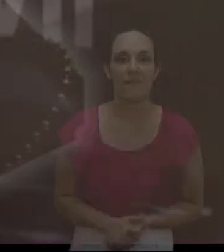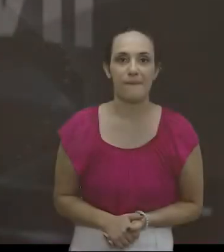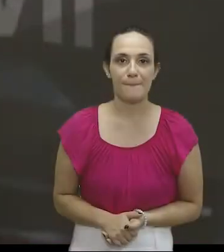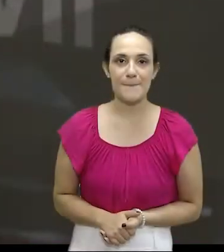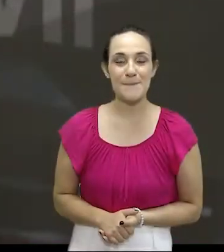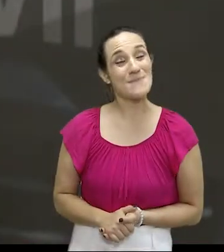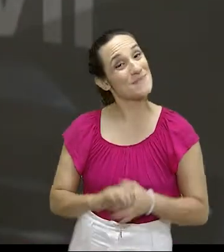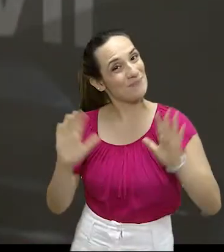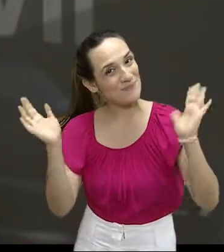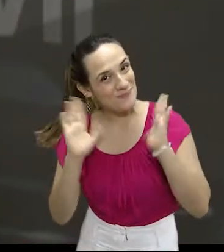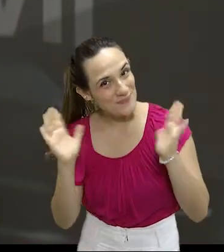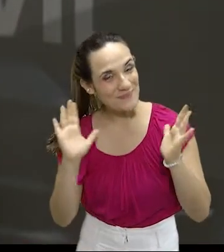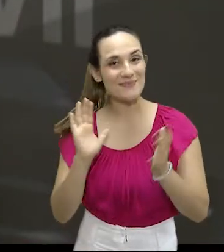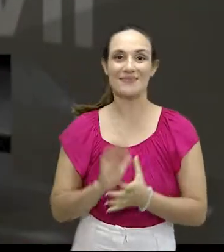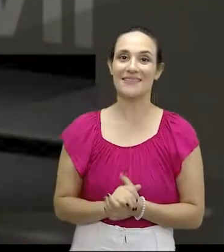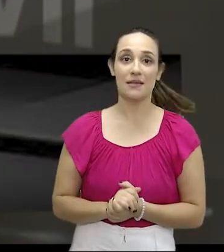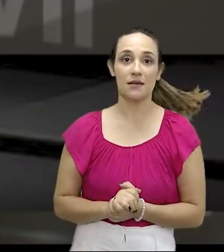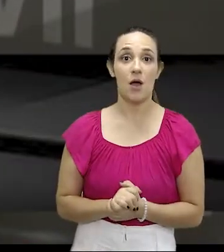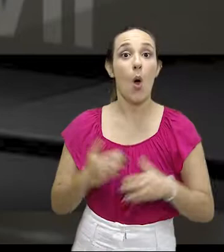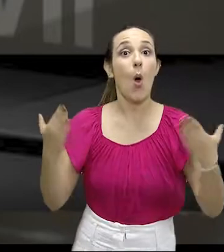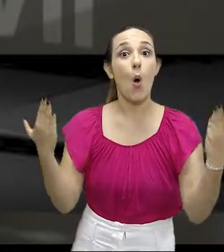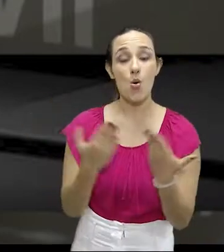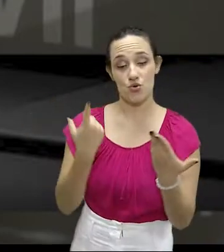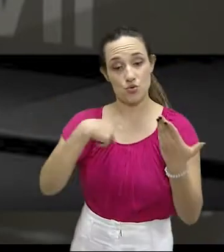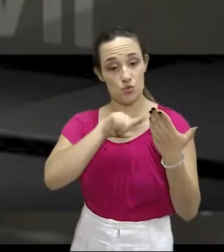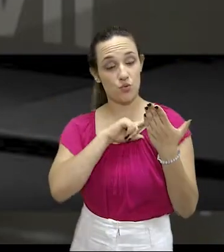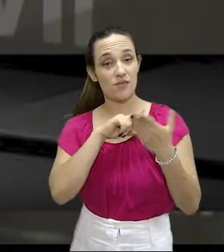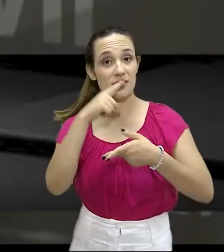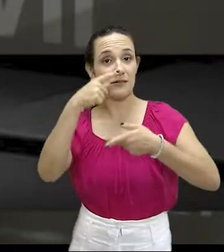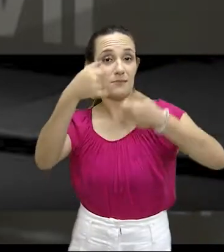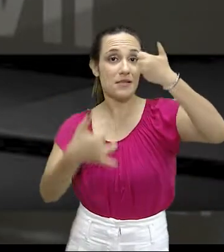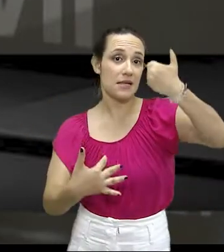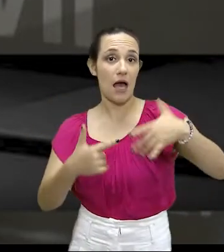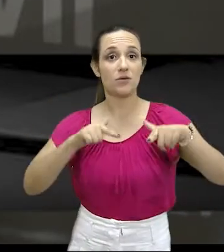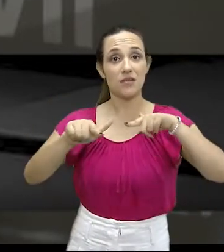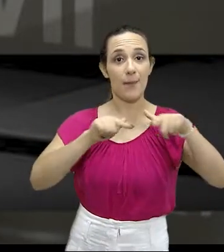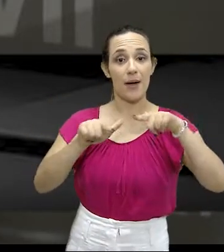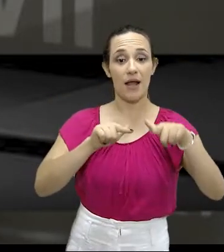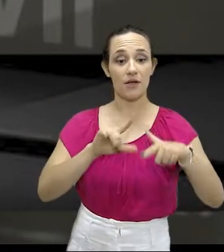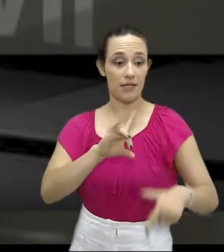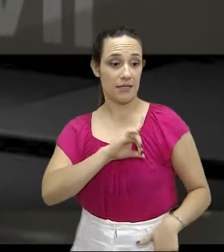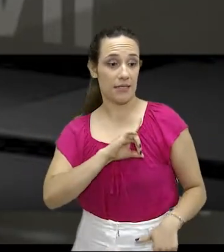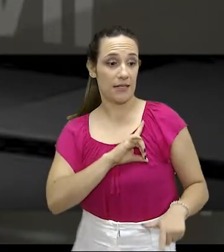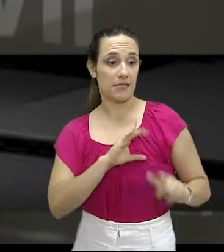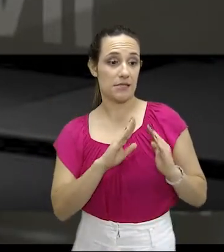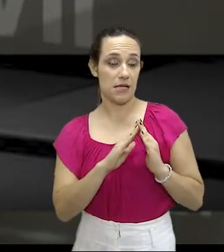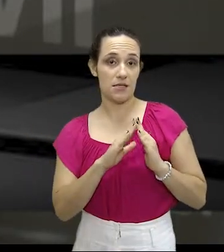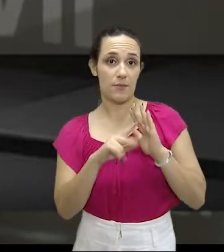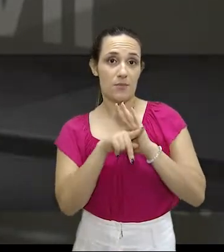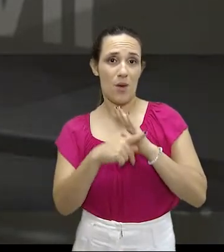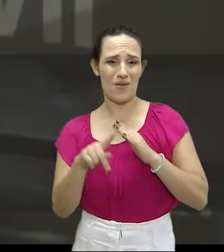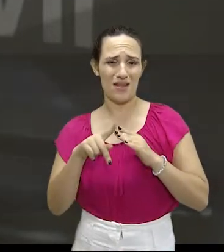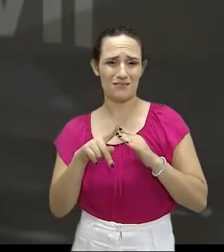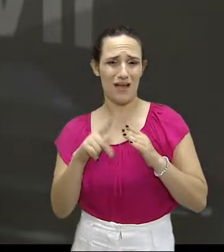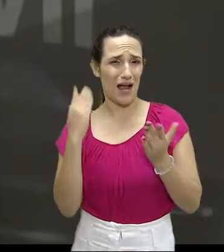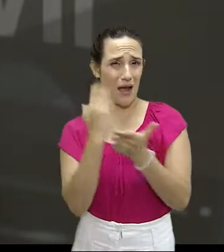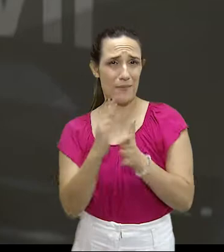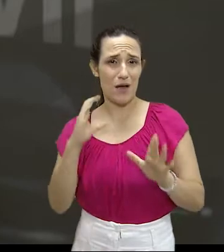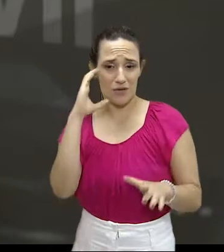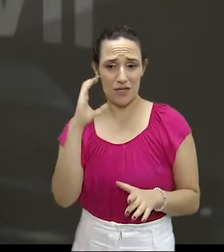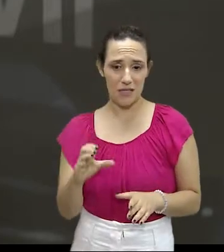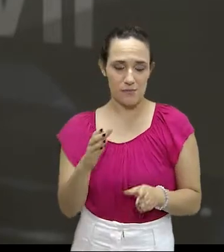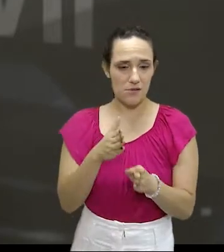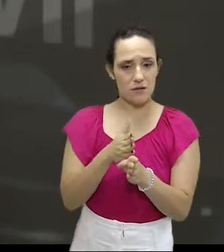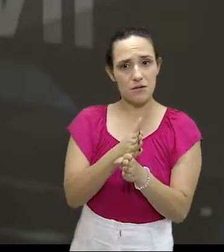Olá, no programa de hoje vamos falar sobre o trabalho da Delegacia Especializada de Repressão aos Crimes de Fronteira.